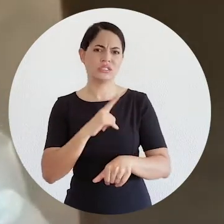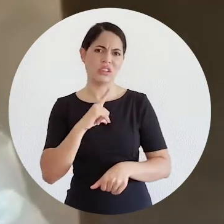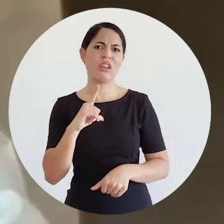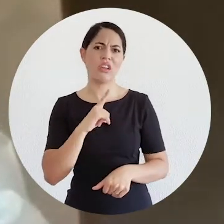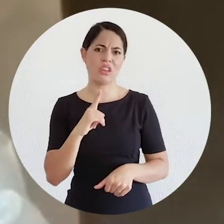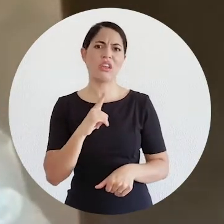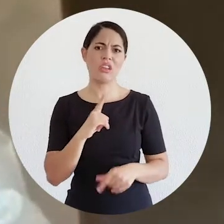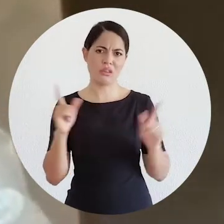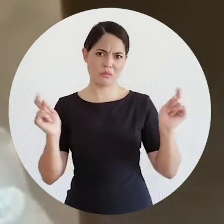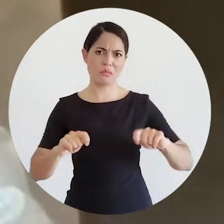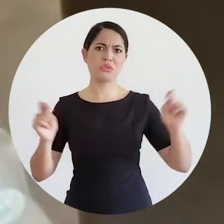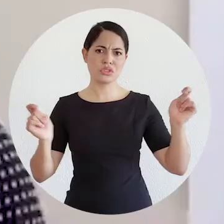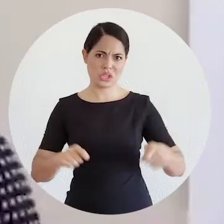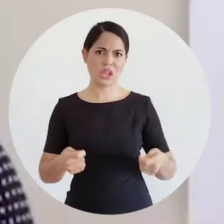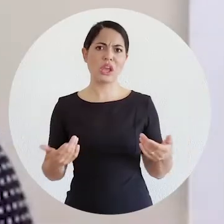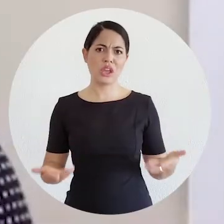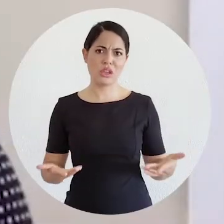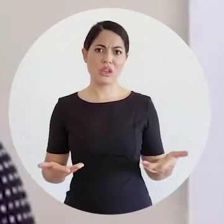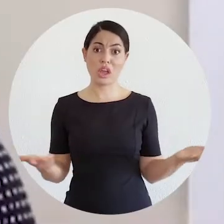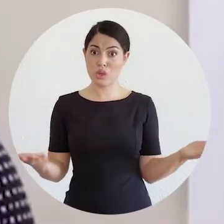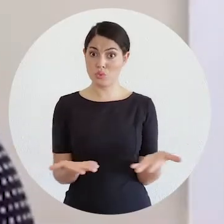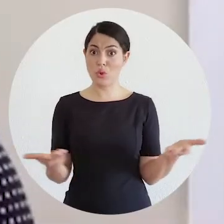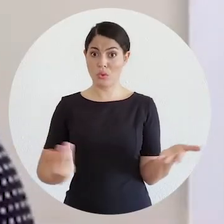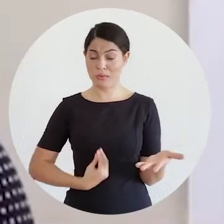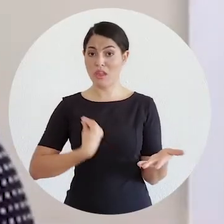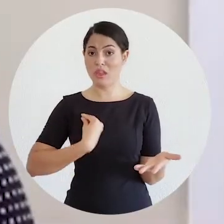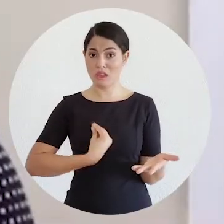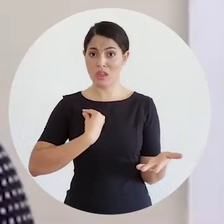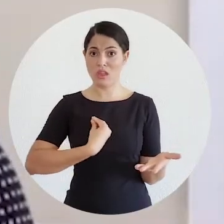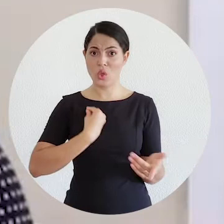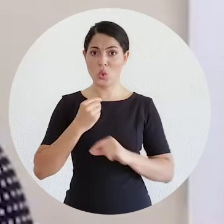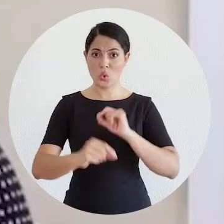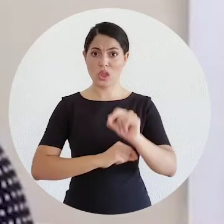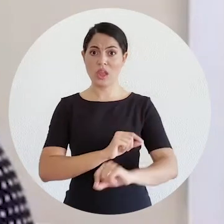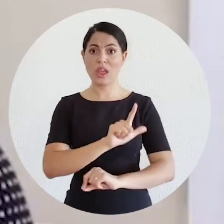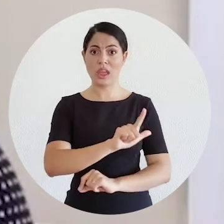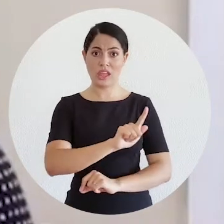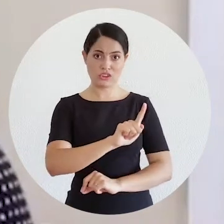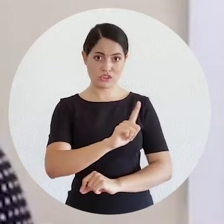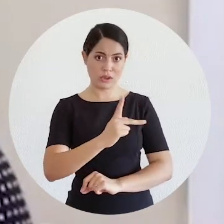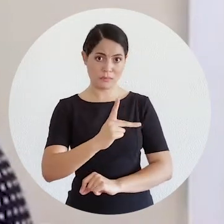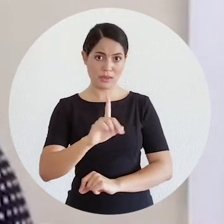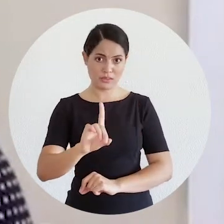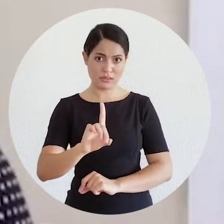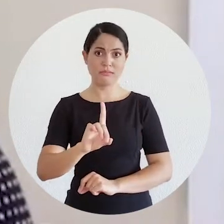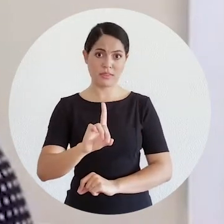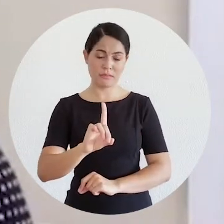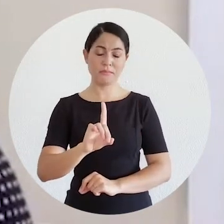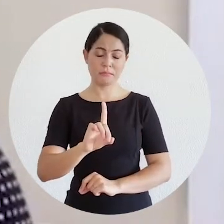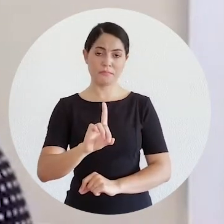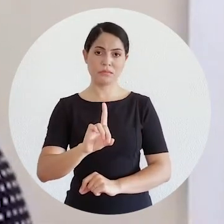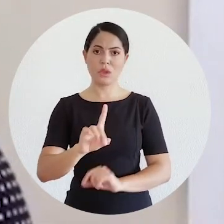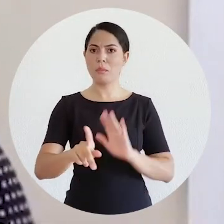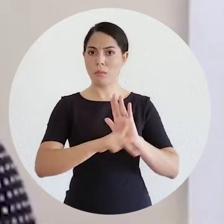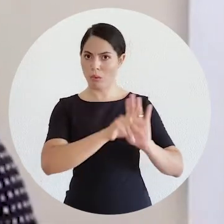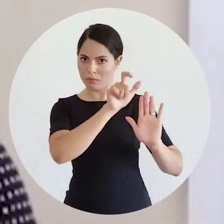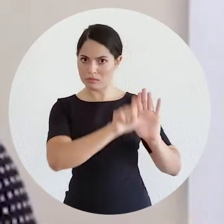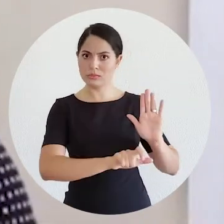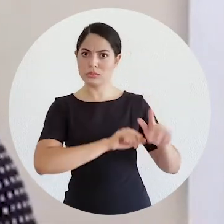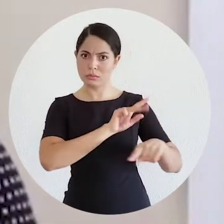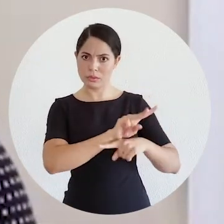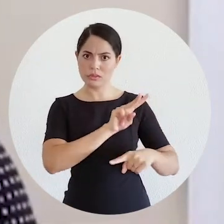viáveis na atualidade no que diz respeito à proteção de dados pessoais,